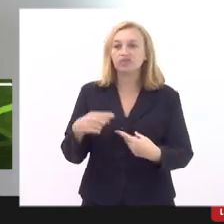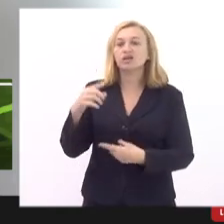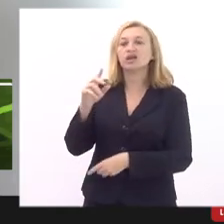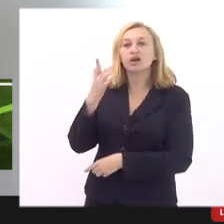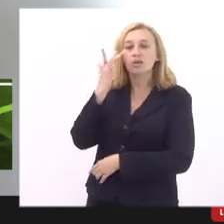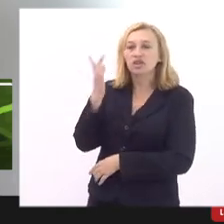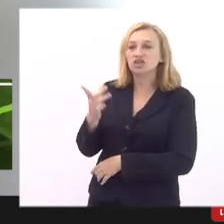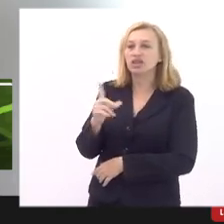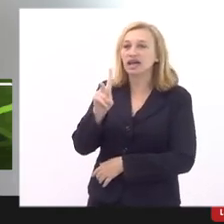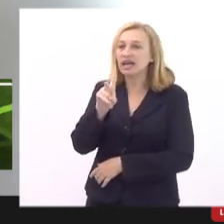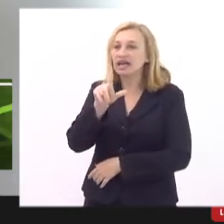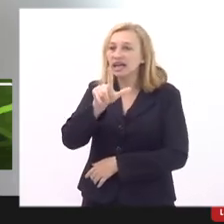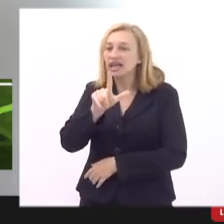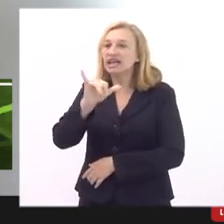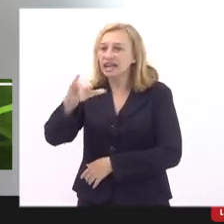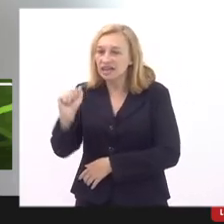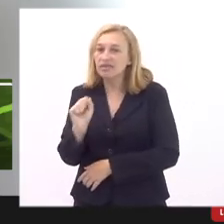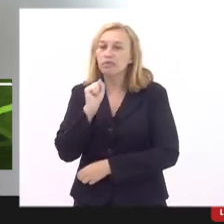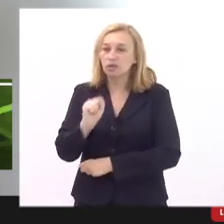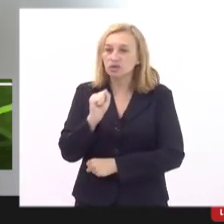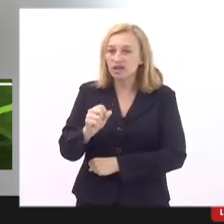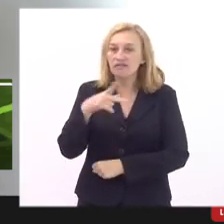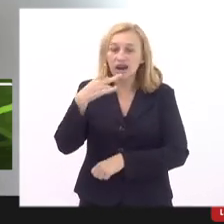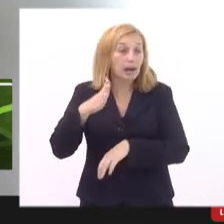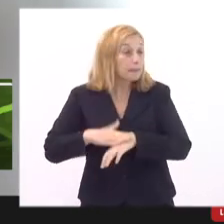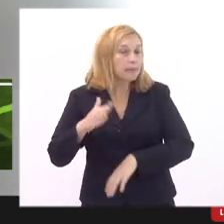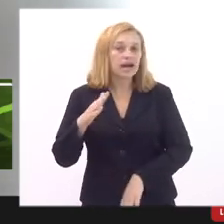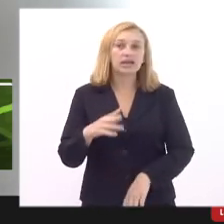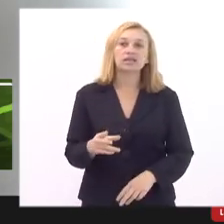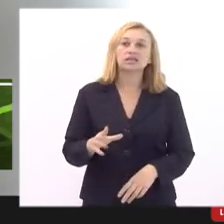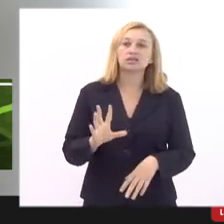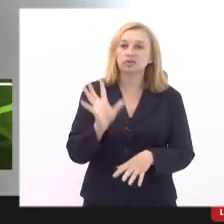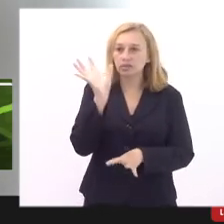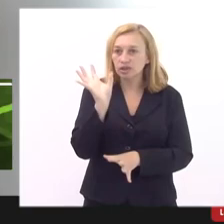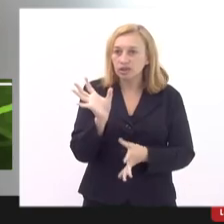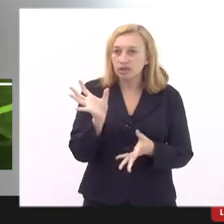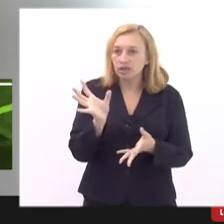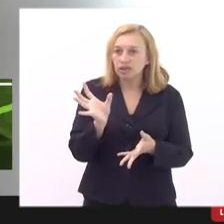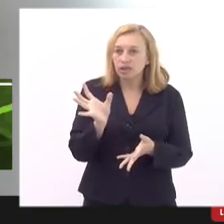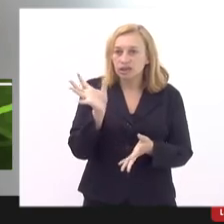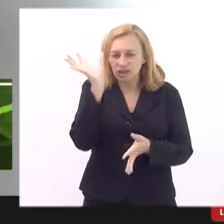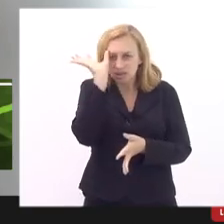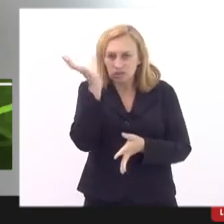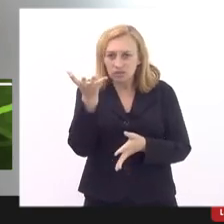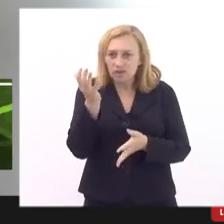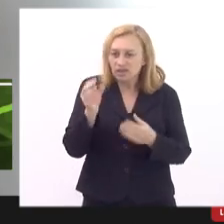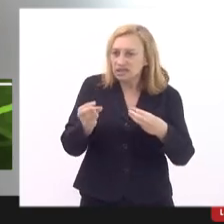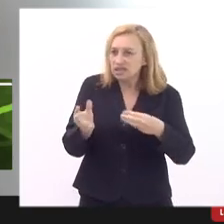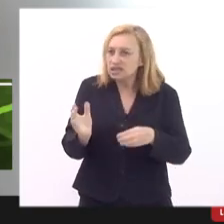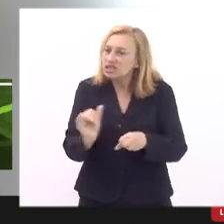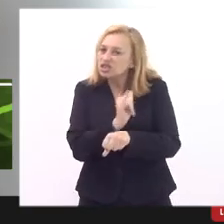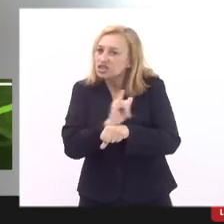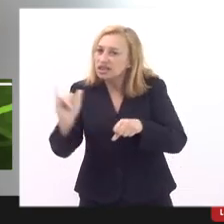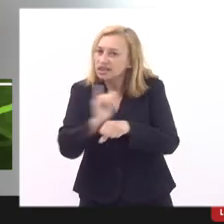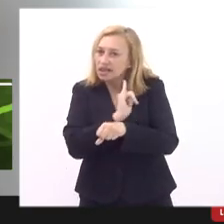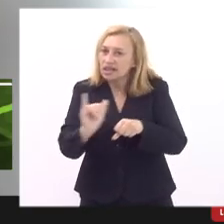oportunidade de poder falar um pouco mais sobre essas soluções de contorno que estão sendo pensadas mas